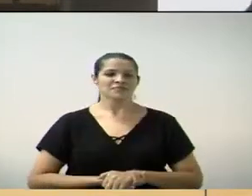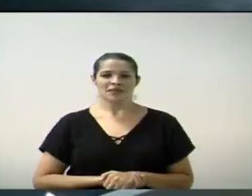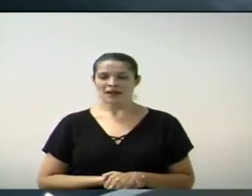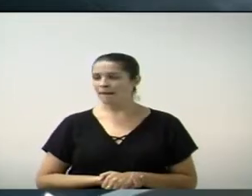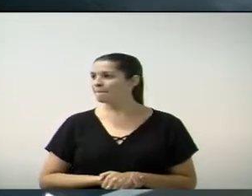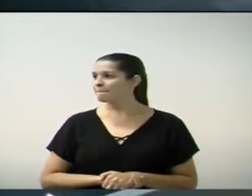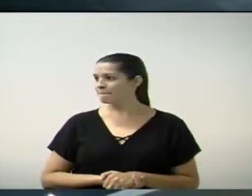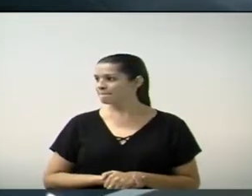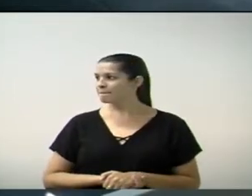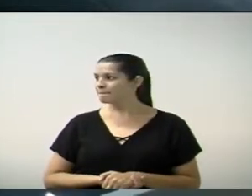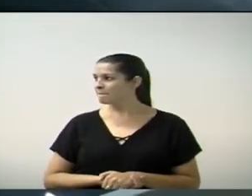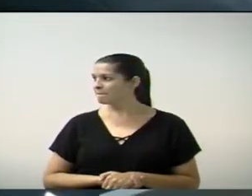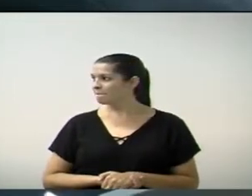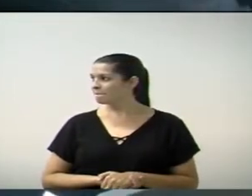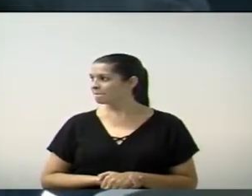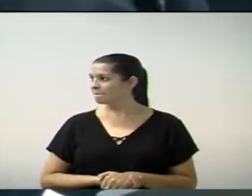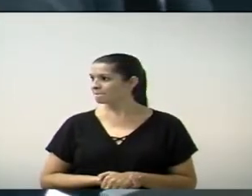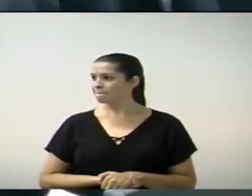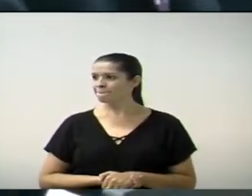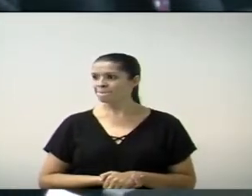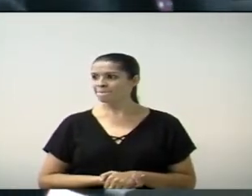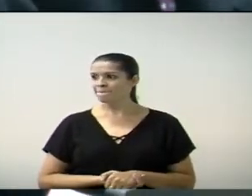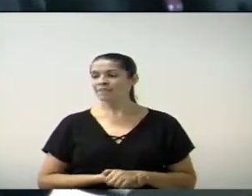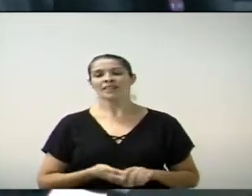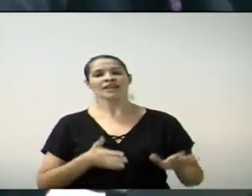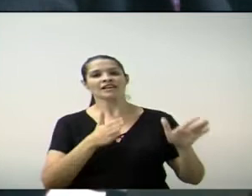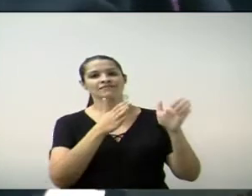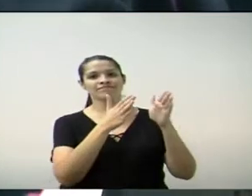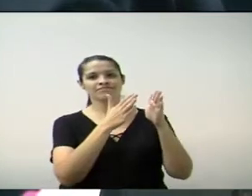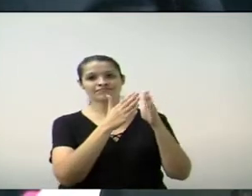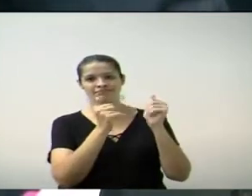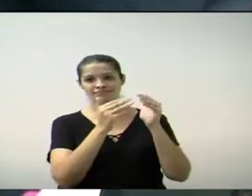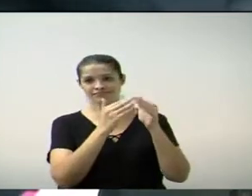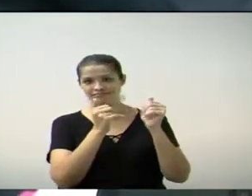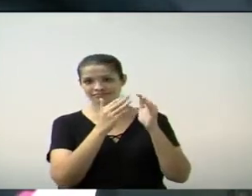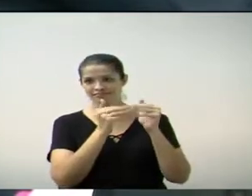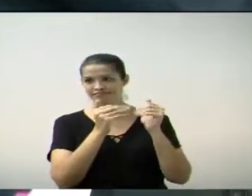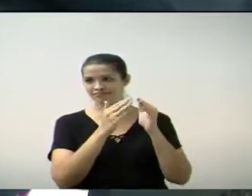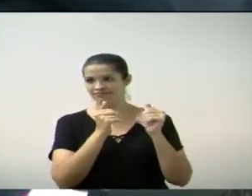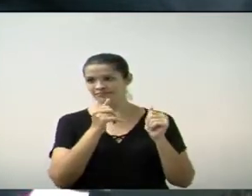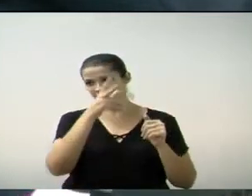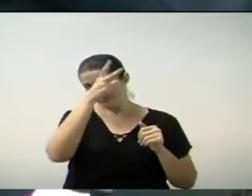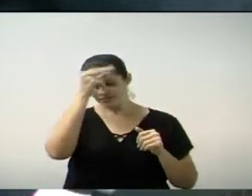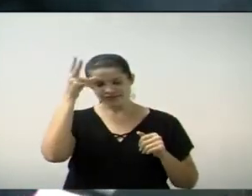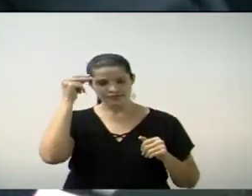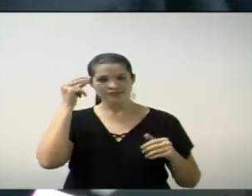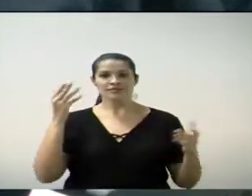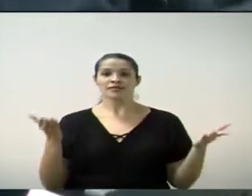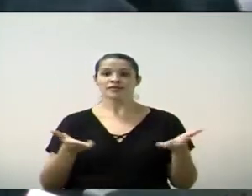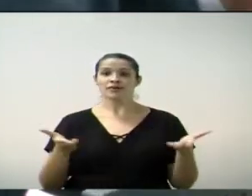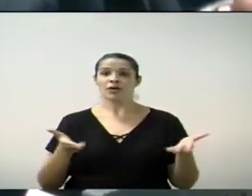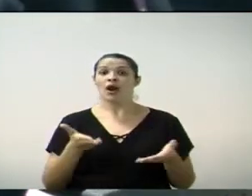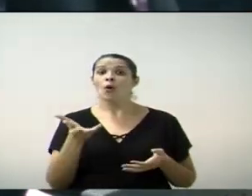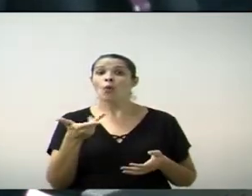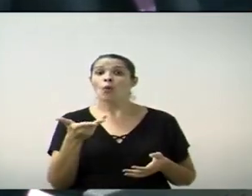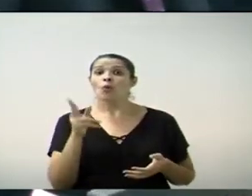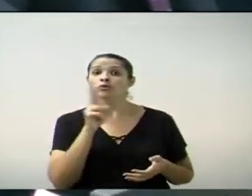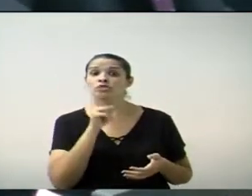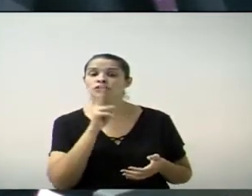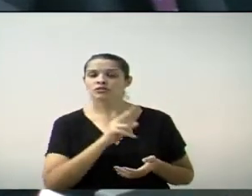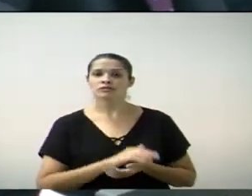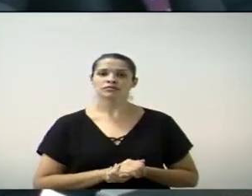Discussão única e votação de solicitação do Executivo sobre a tramitação em regime de urgência do Projeto de Lei 15